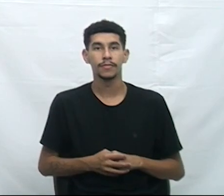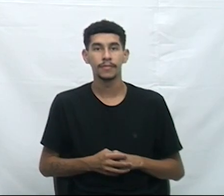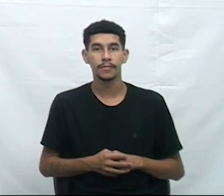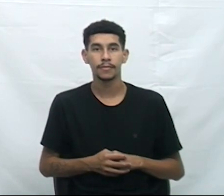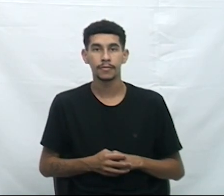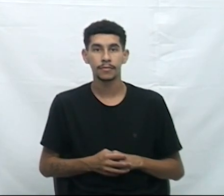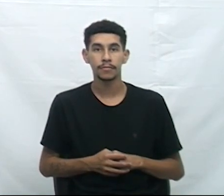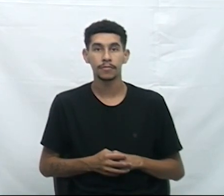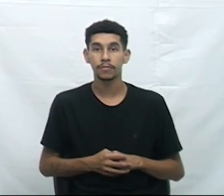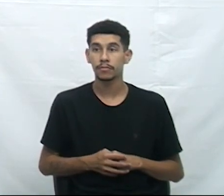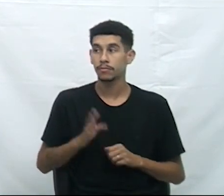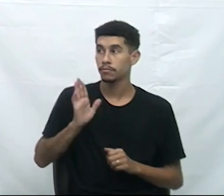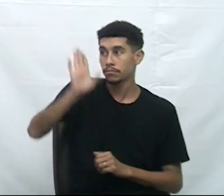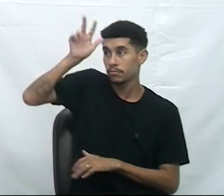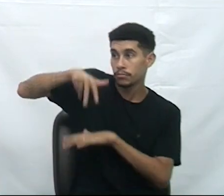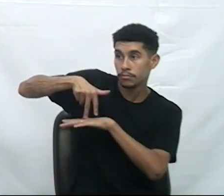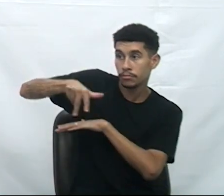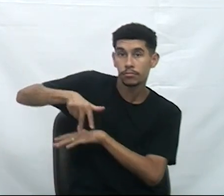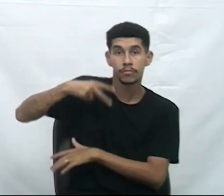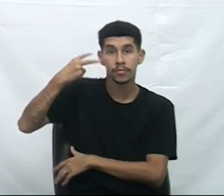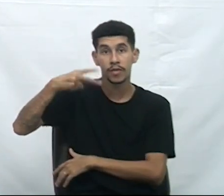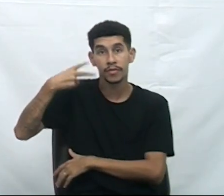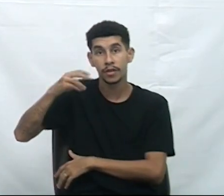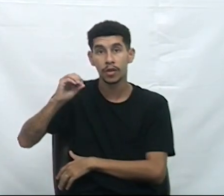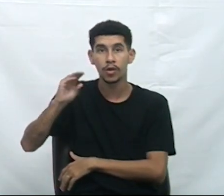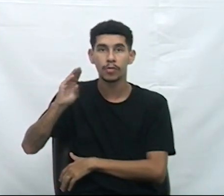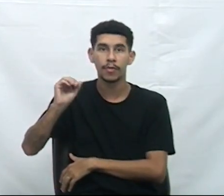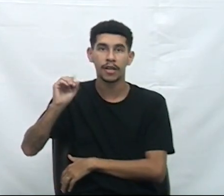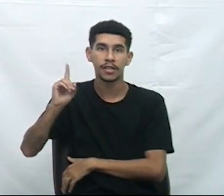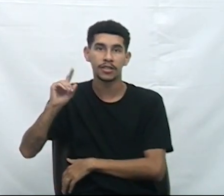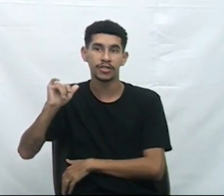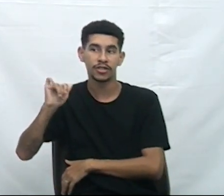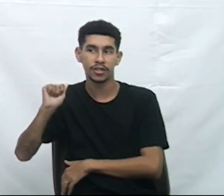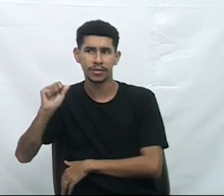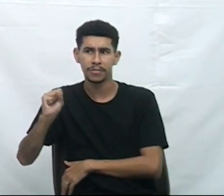Questão de ordem cedida, vereador Obadias Benoni.